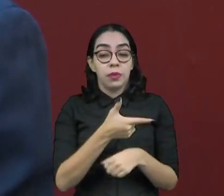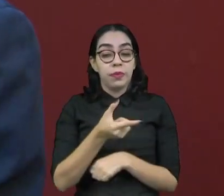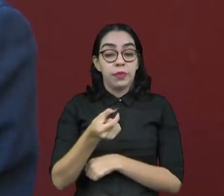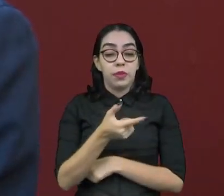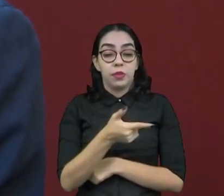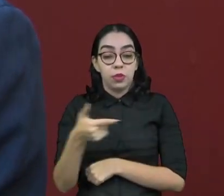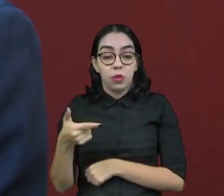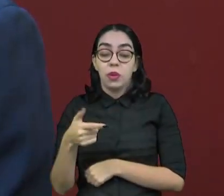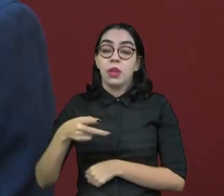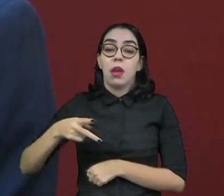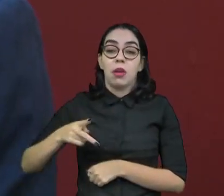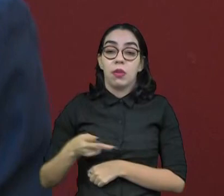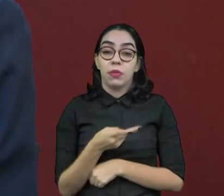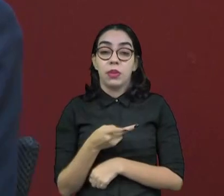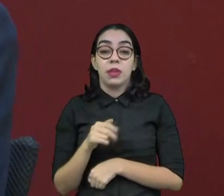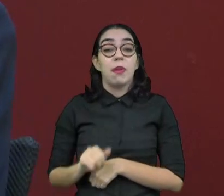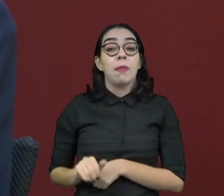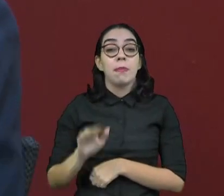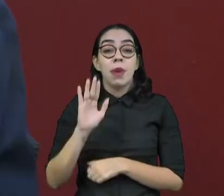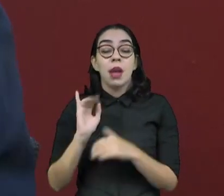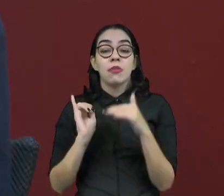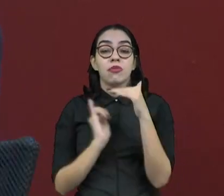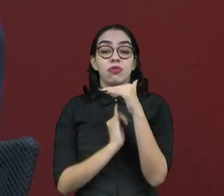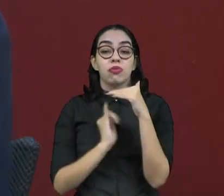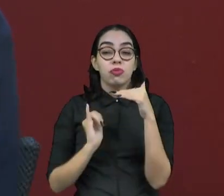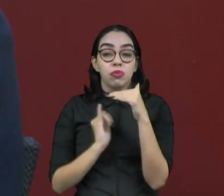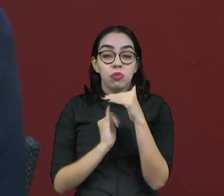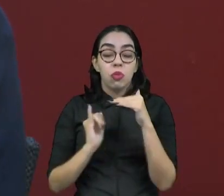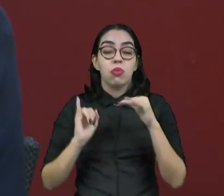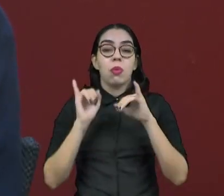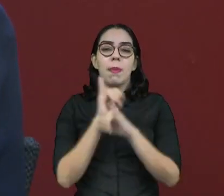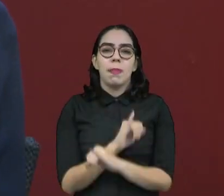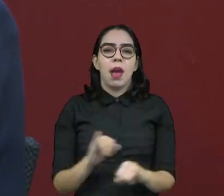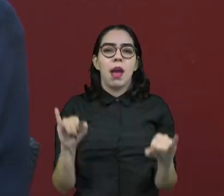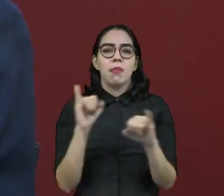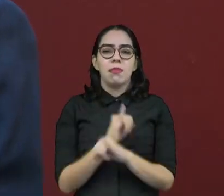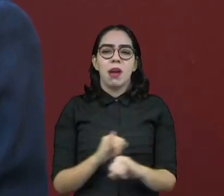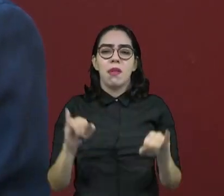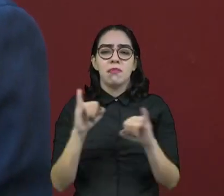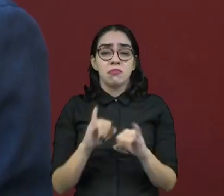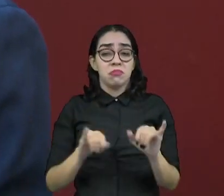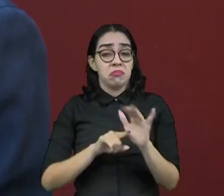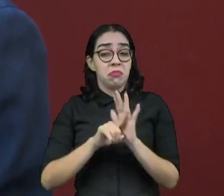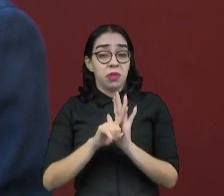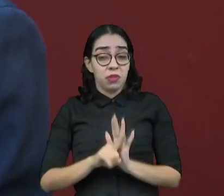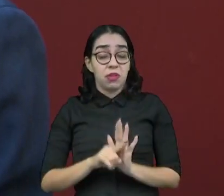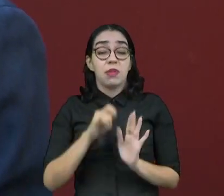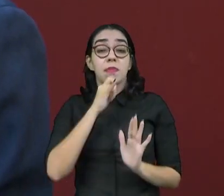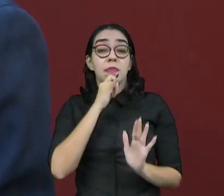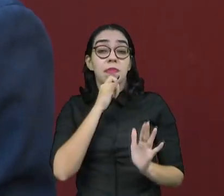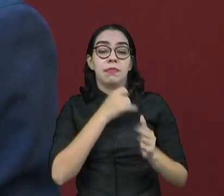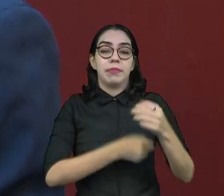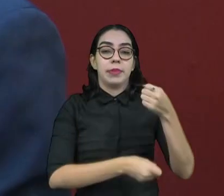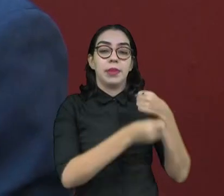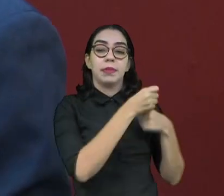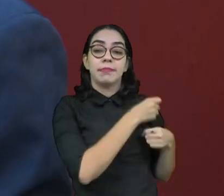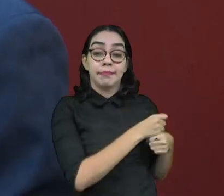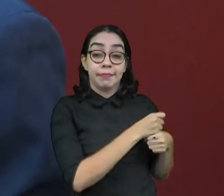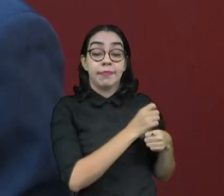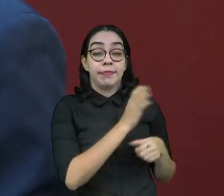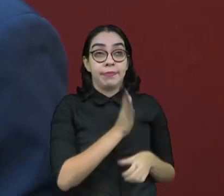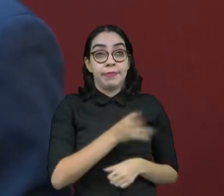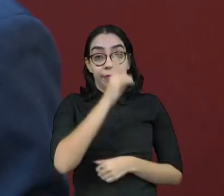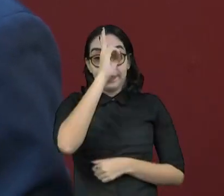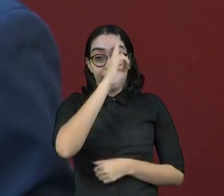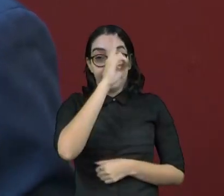tivemos uma quantidade muito maior de institutos de pesquisa divulgando pesquisas na mídia do que, por exemplo, em eleições passadas. Talvez, se a gente for lembrar aí,